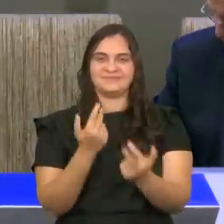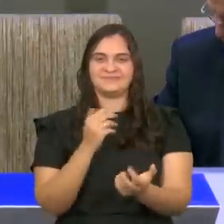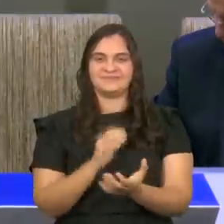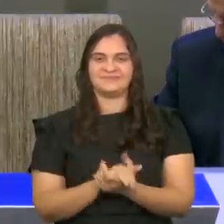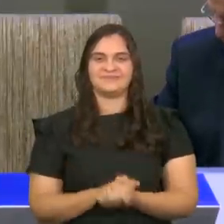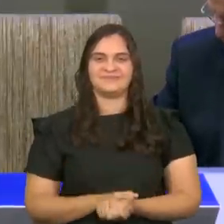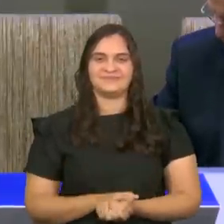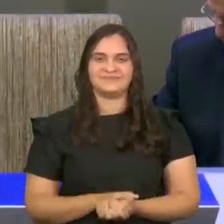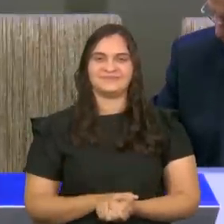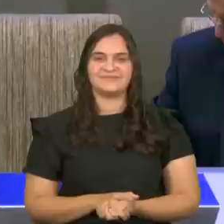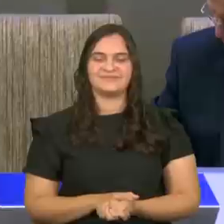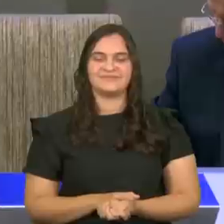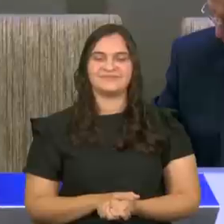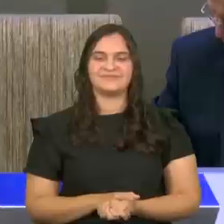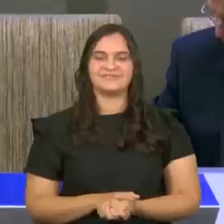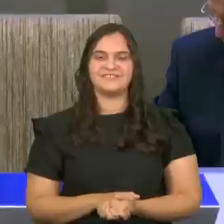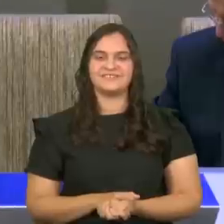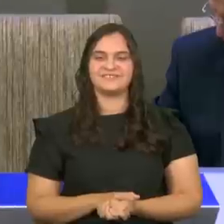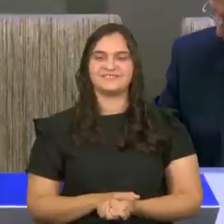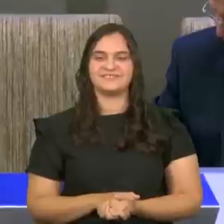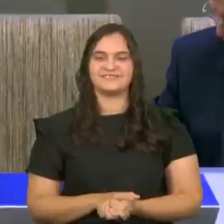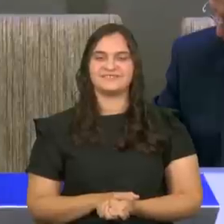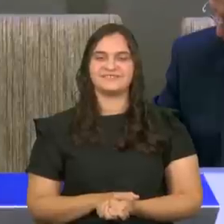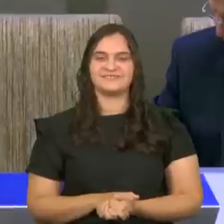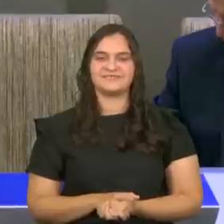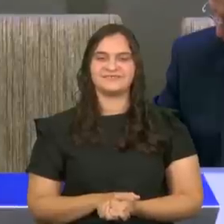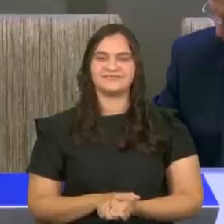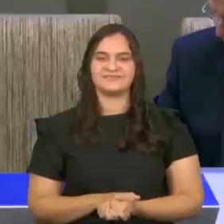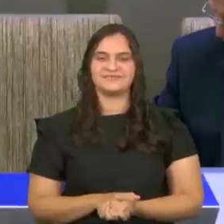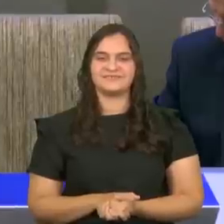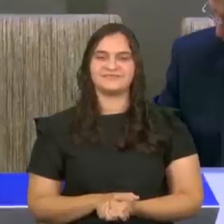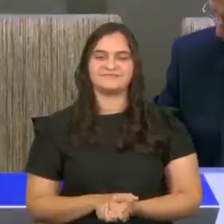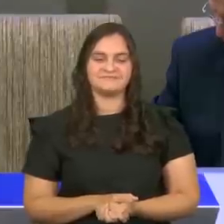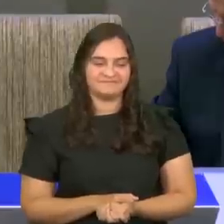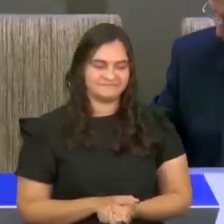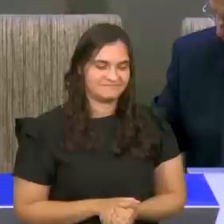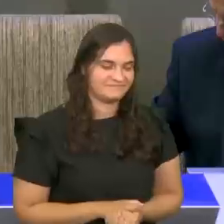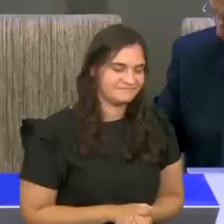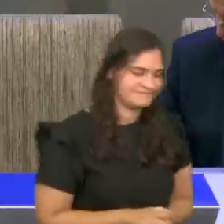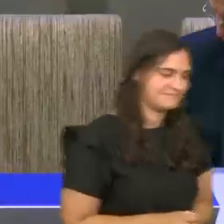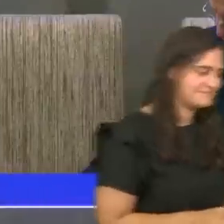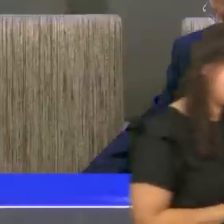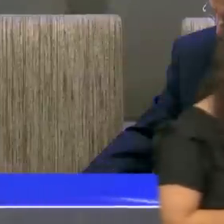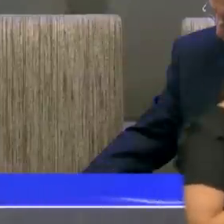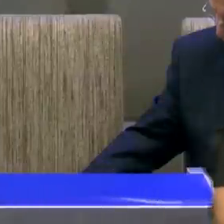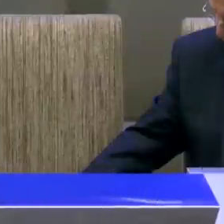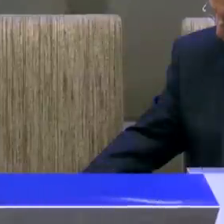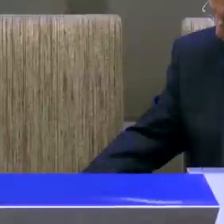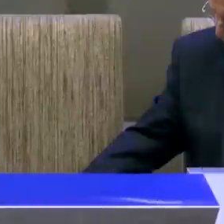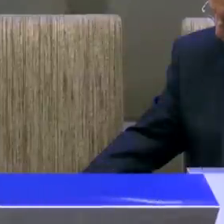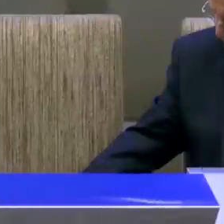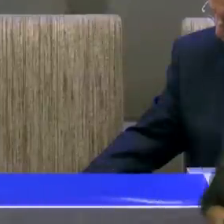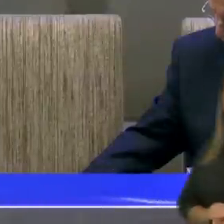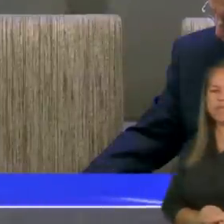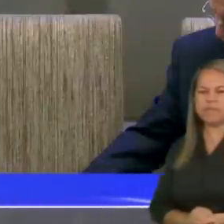o segredo do sucesso, Jesus está te dando hoje, é ele,